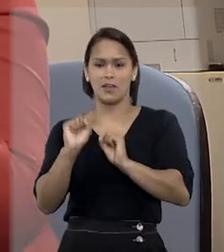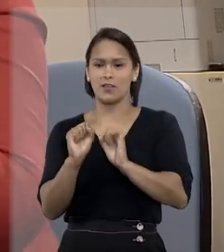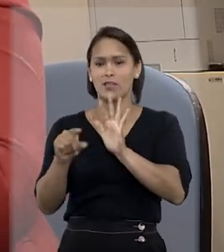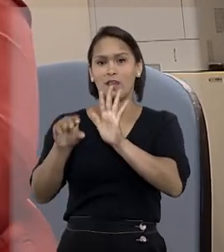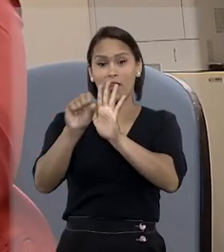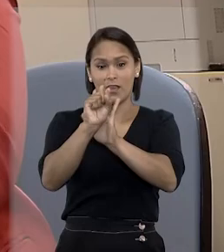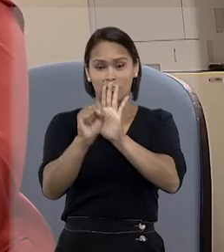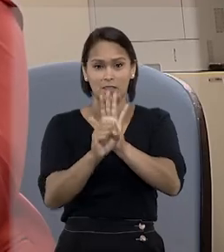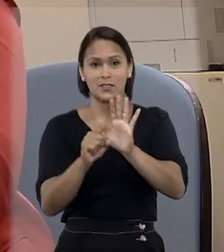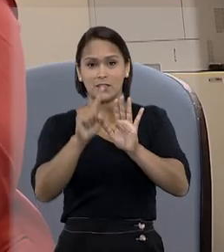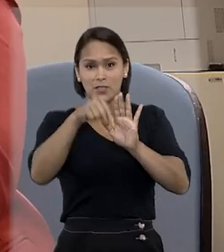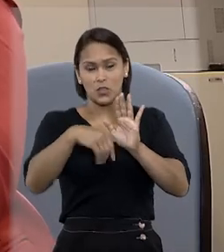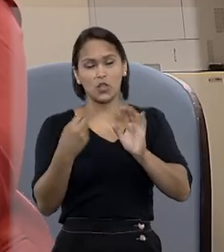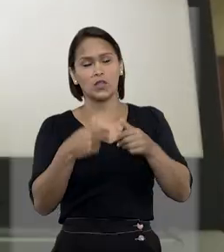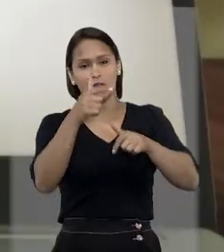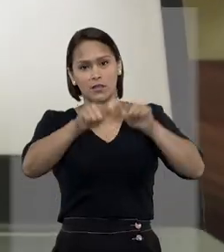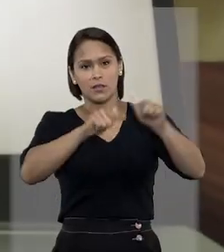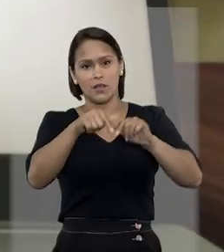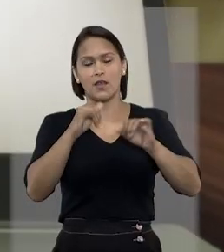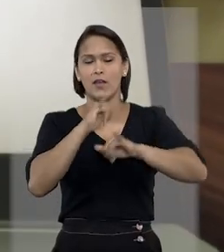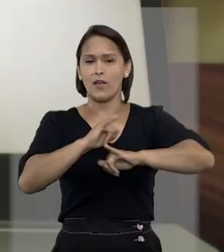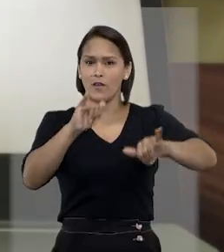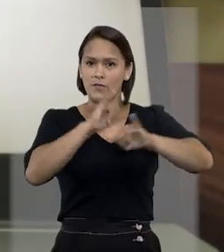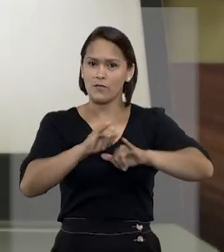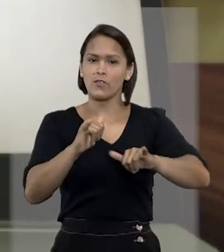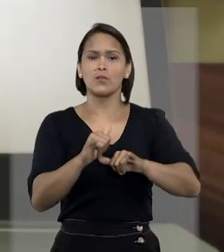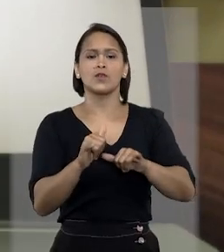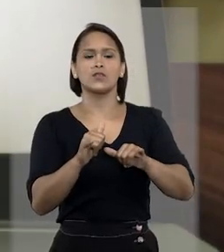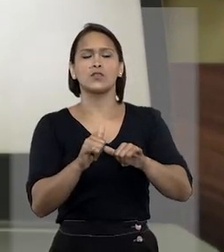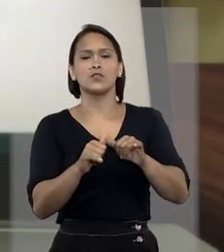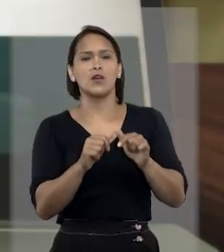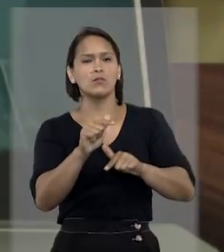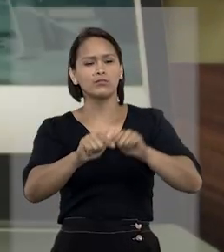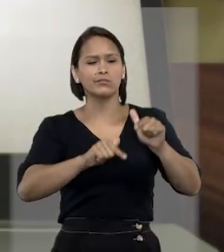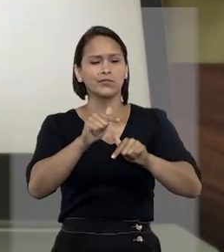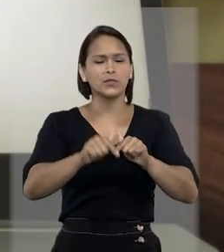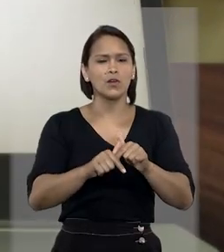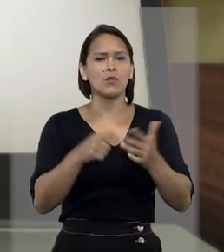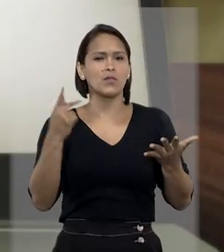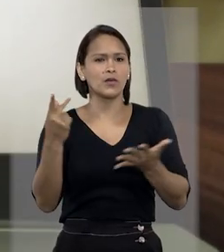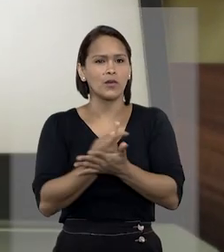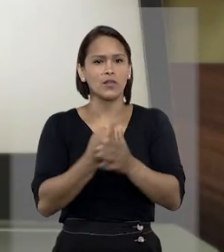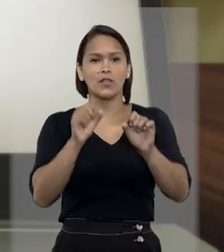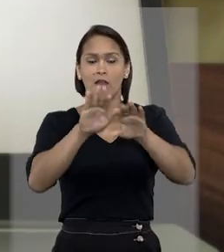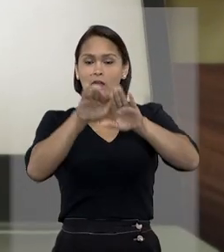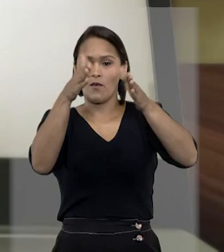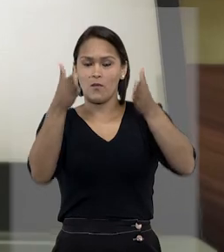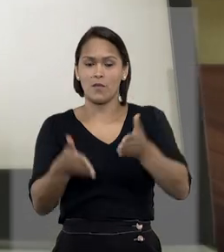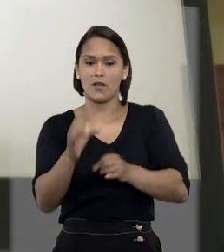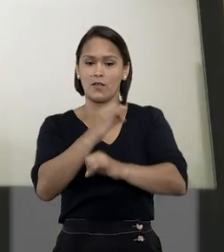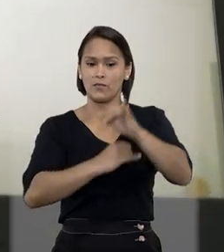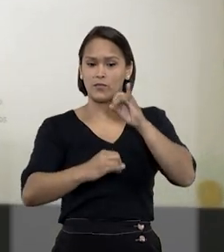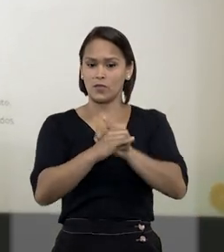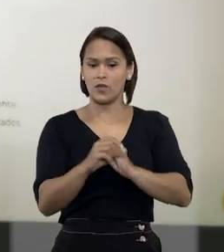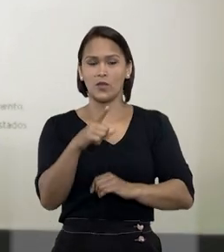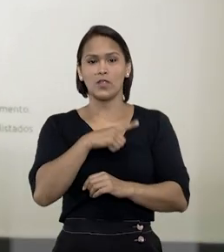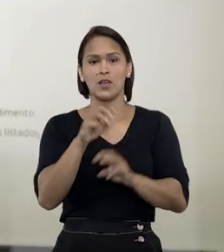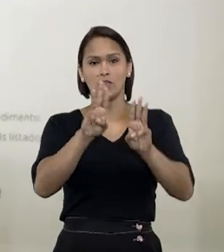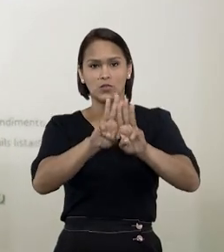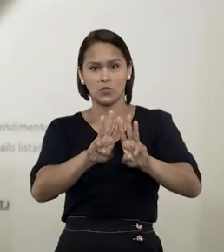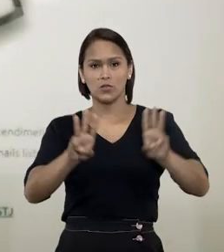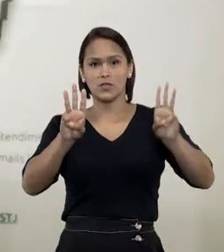e-mail cadastrado no serviço. As informações sobre o funcionamento do Balcão Virtual do STJ estão